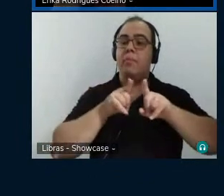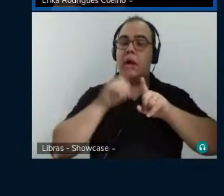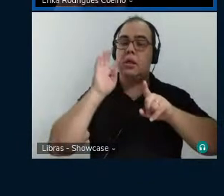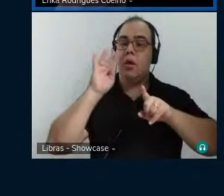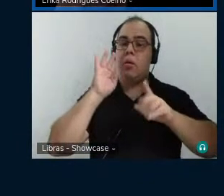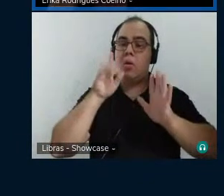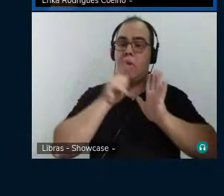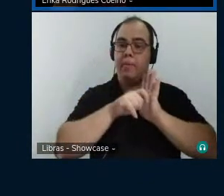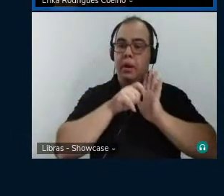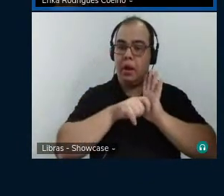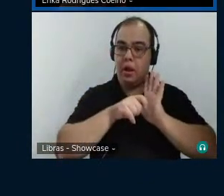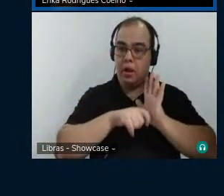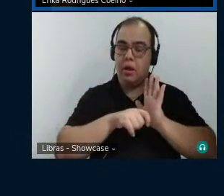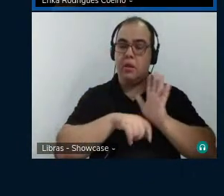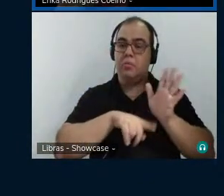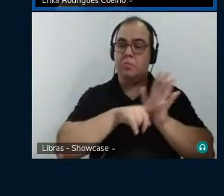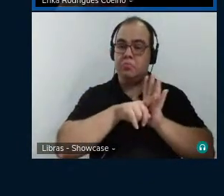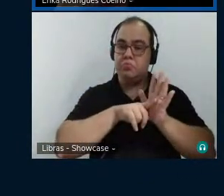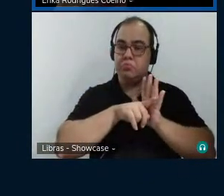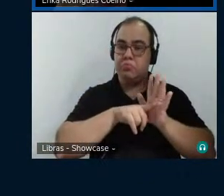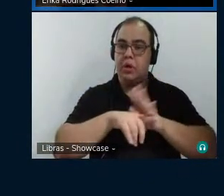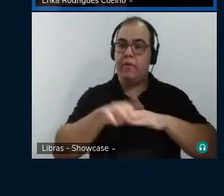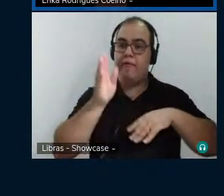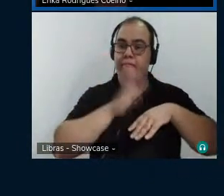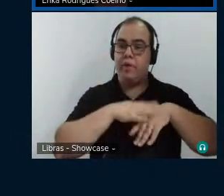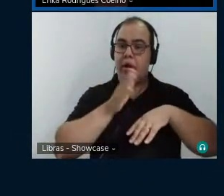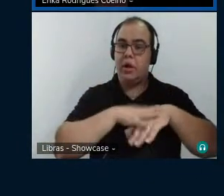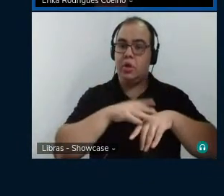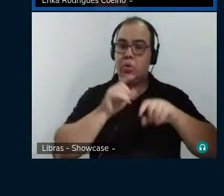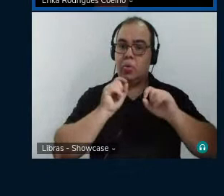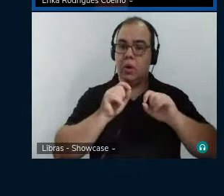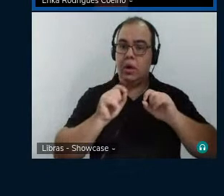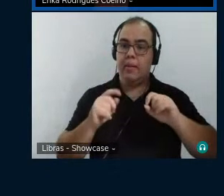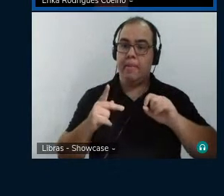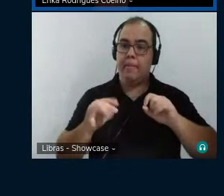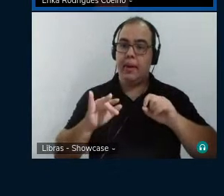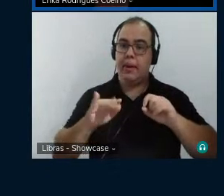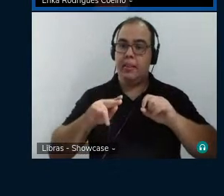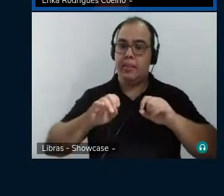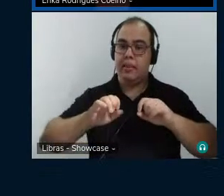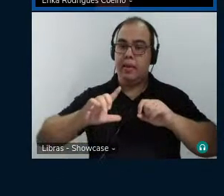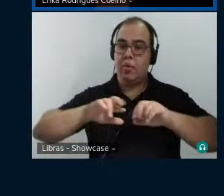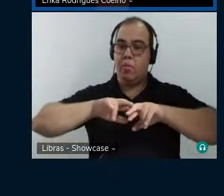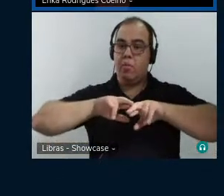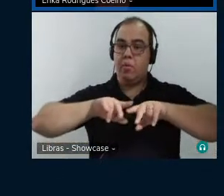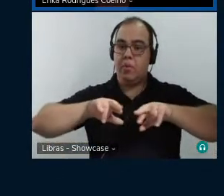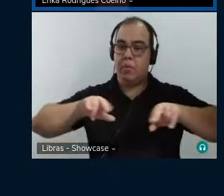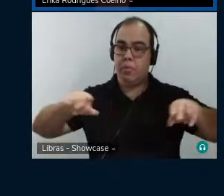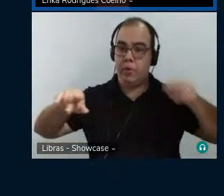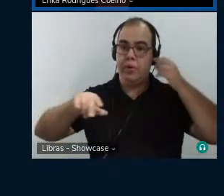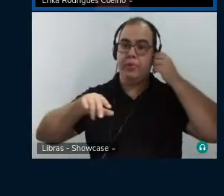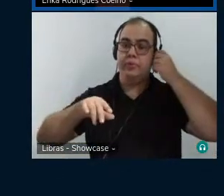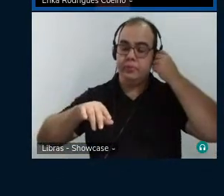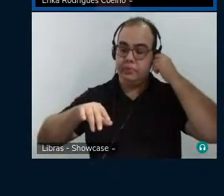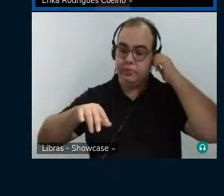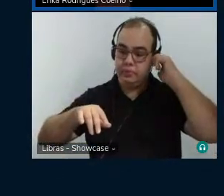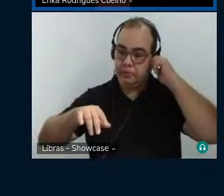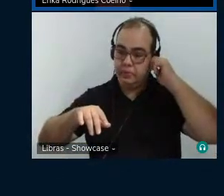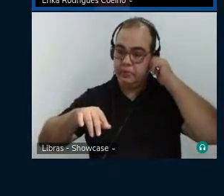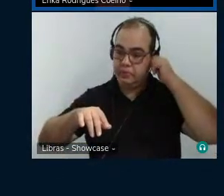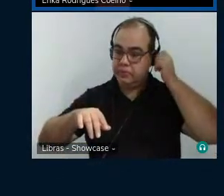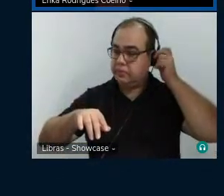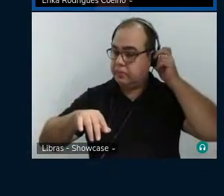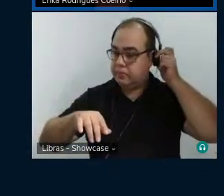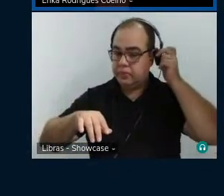aplicada, onde se realiza painéis, maxis painéis de geotintas, utilizando o